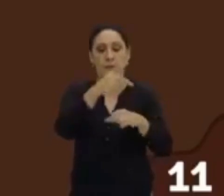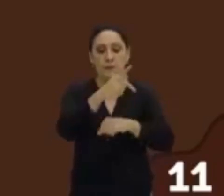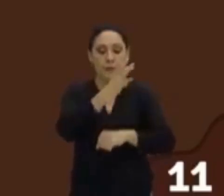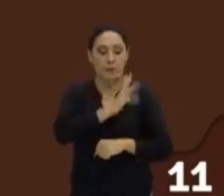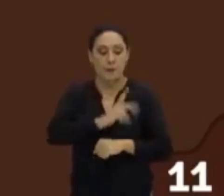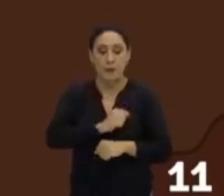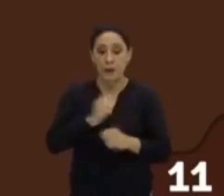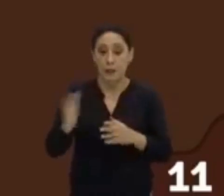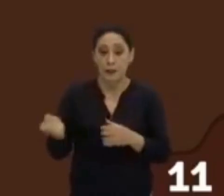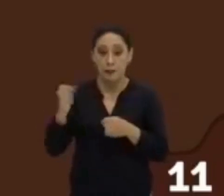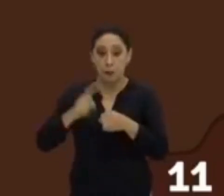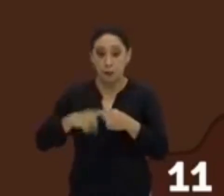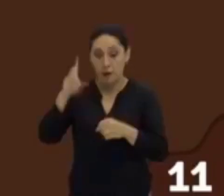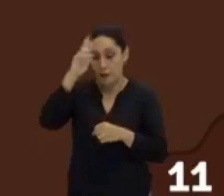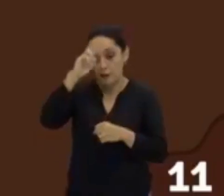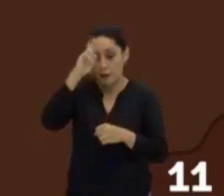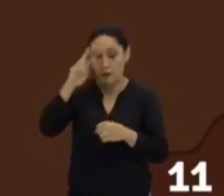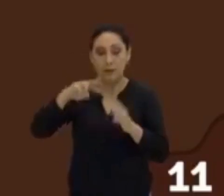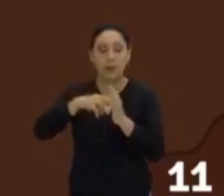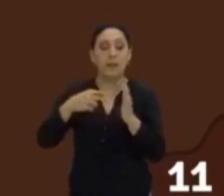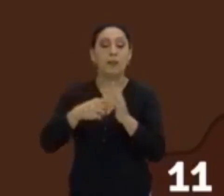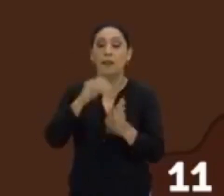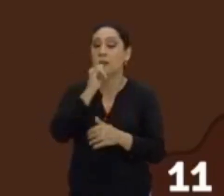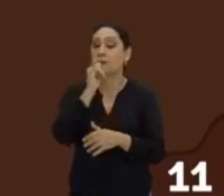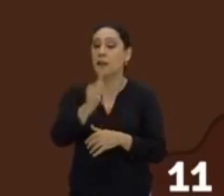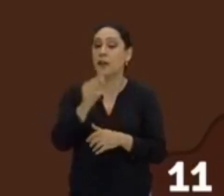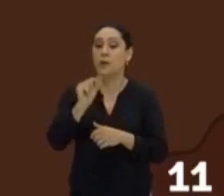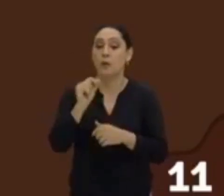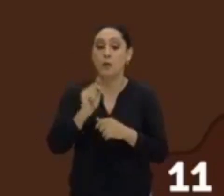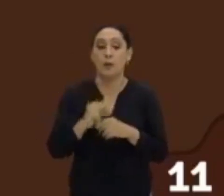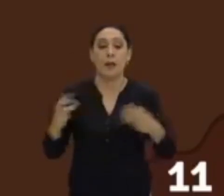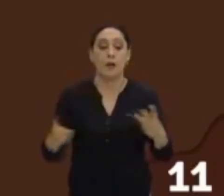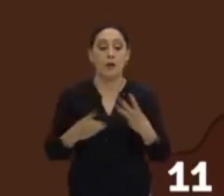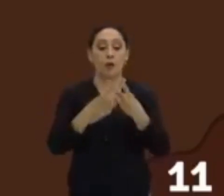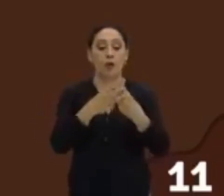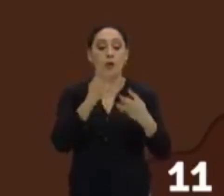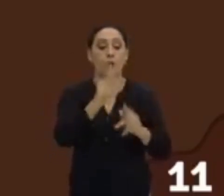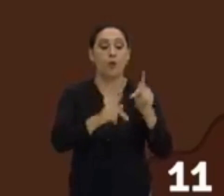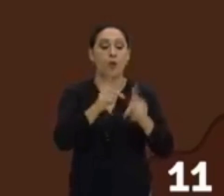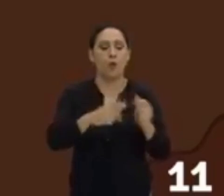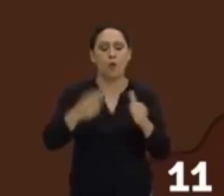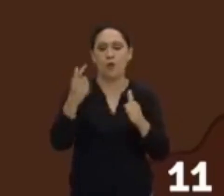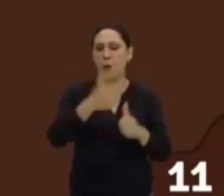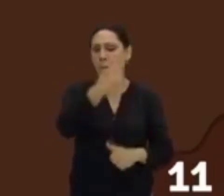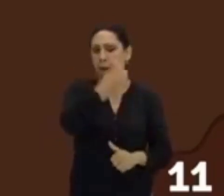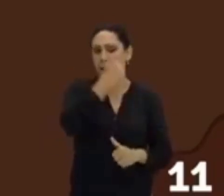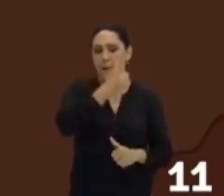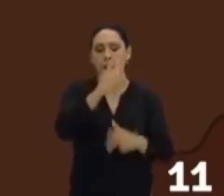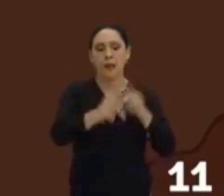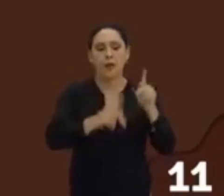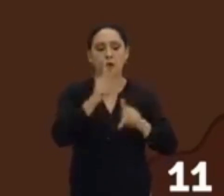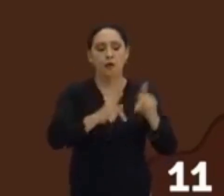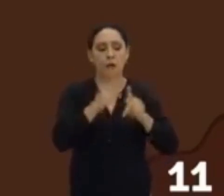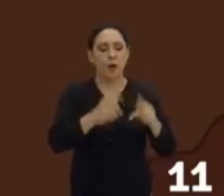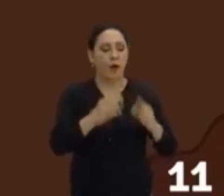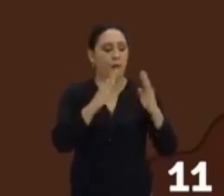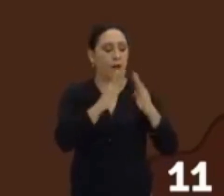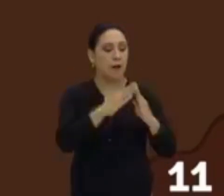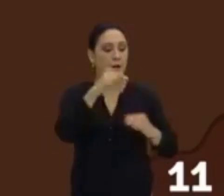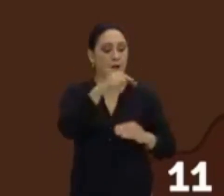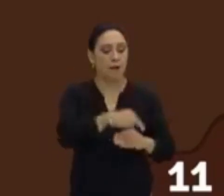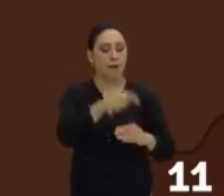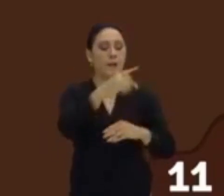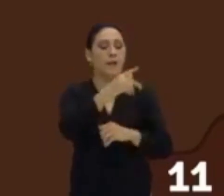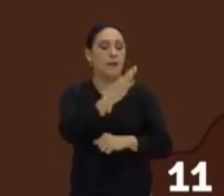E voltar um pouco na história significa te dizer que os judeus foram os primeiros a habitar o território da